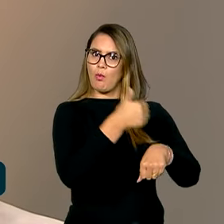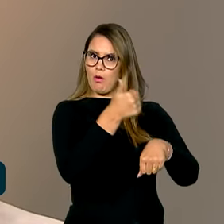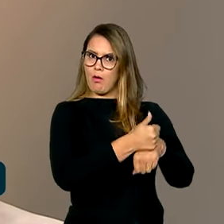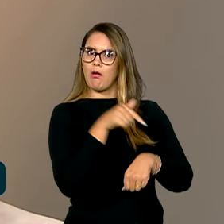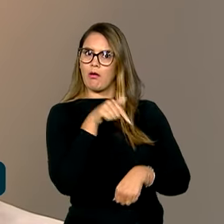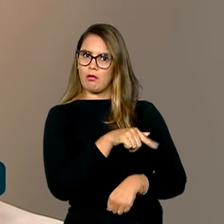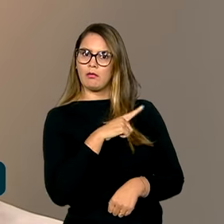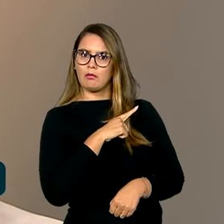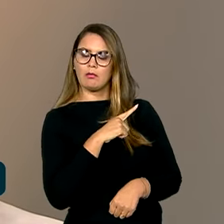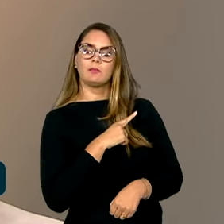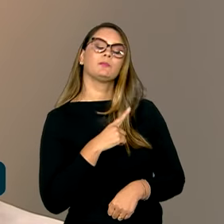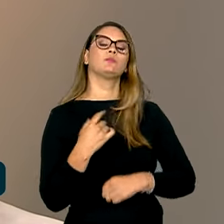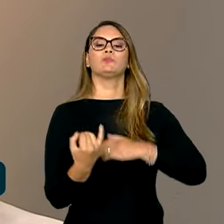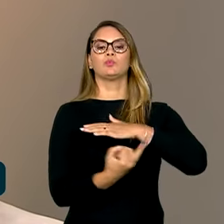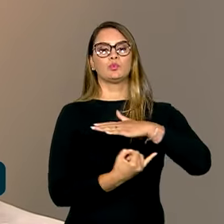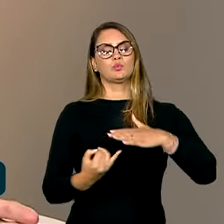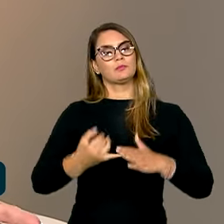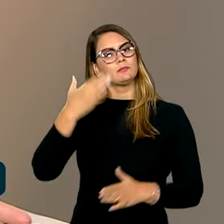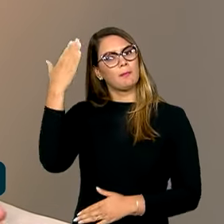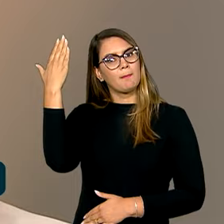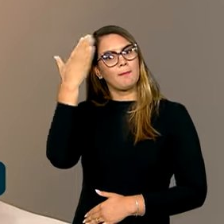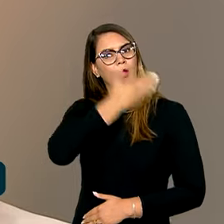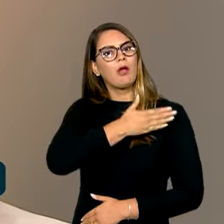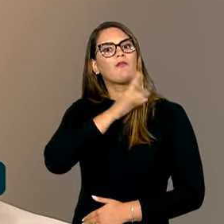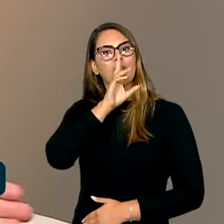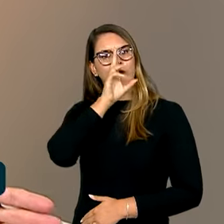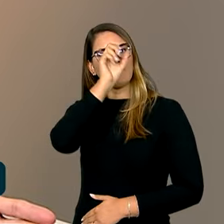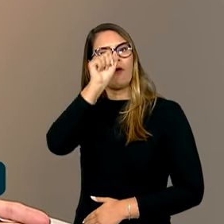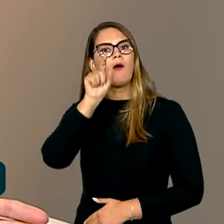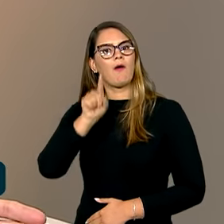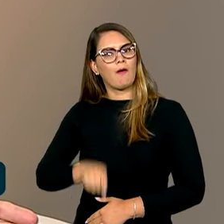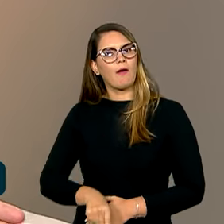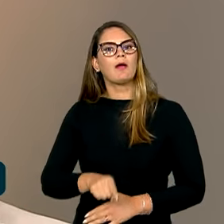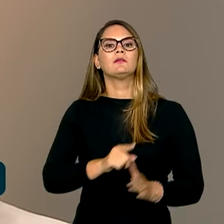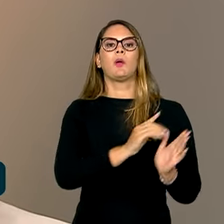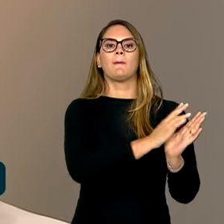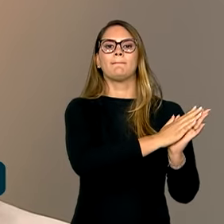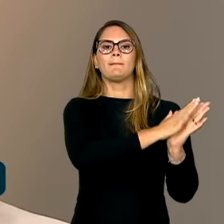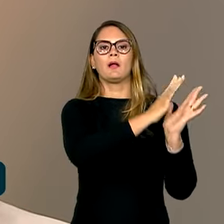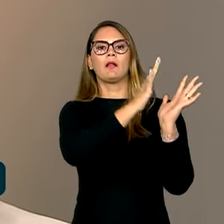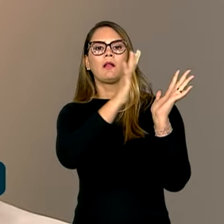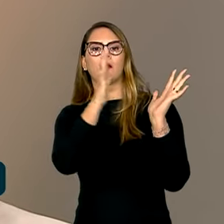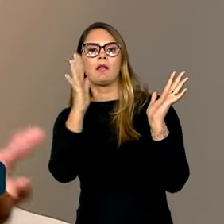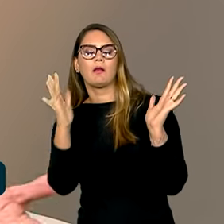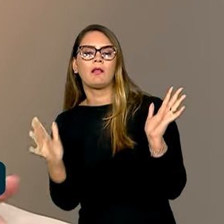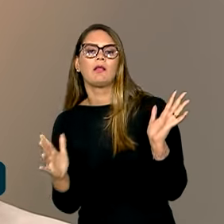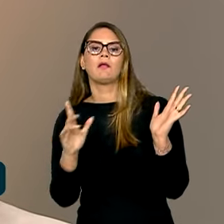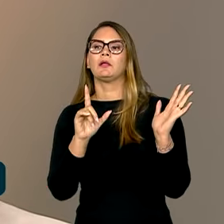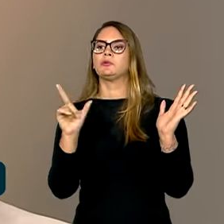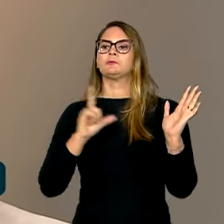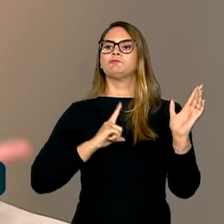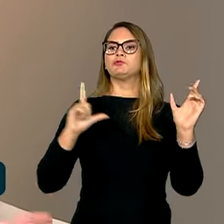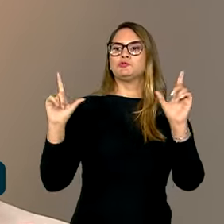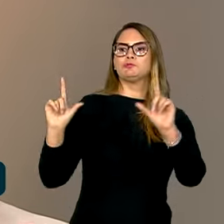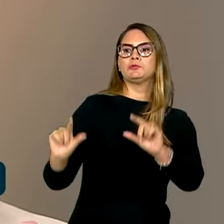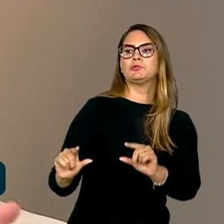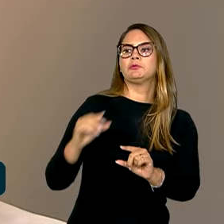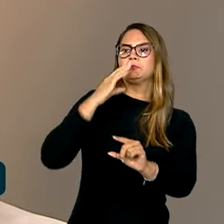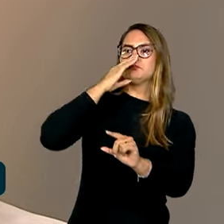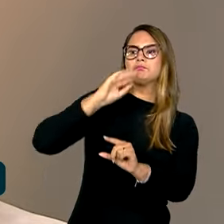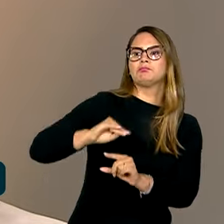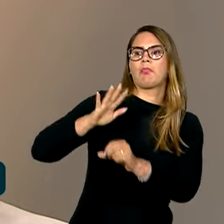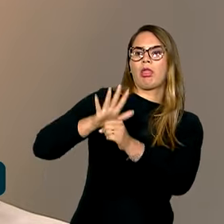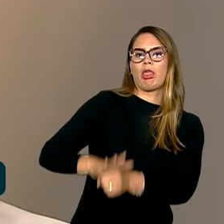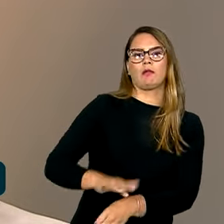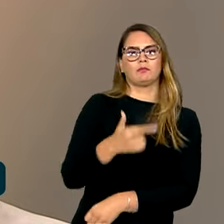as instituições se provaram fortes. Elas atravessaram esse período sem serem diminuídas ou maculadas,